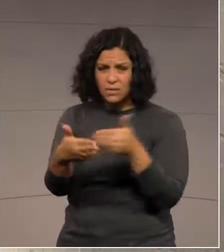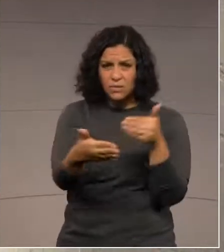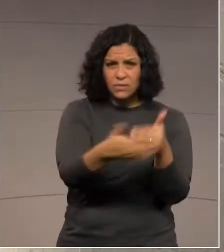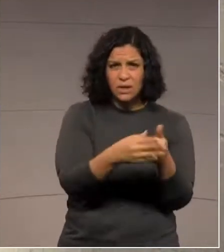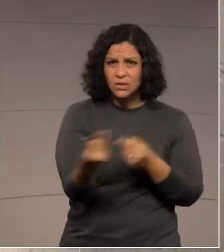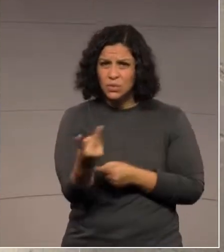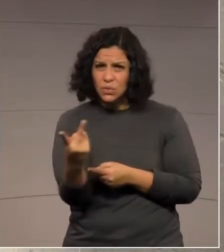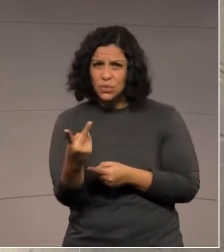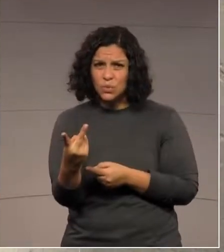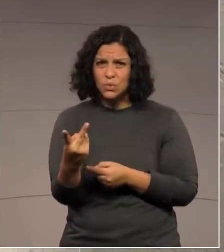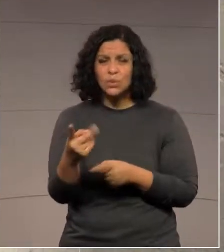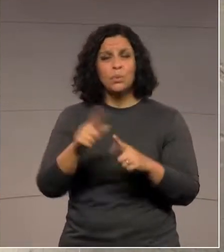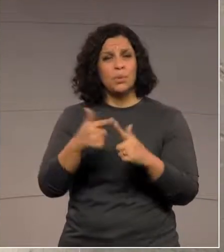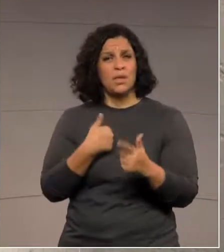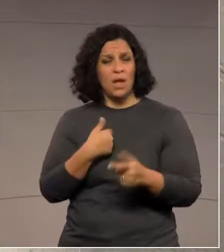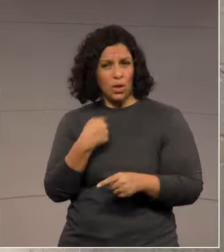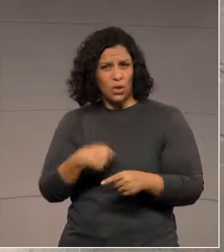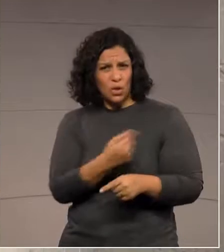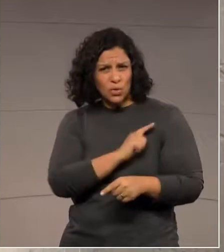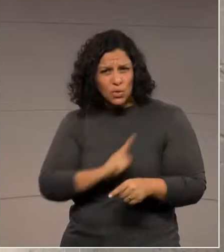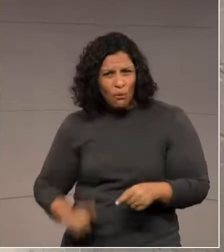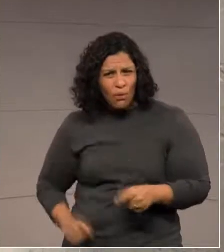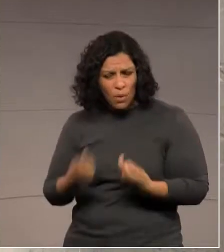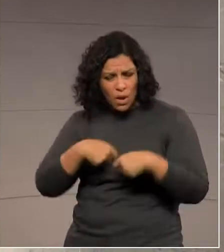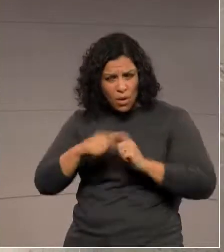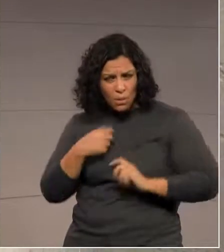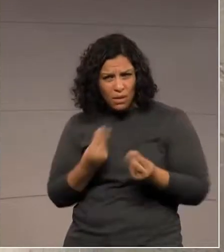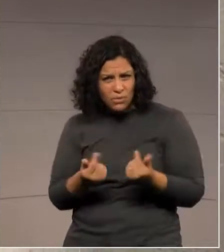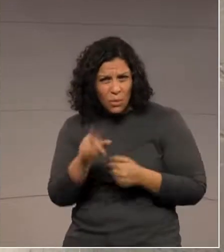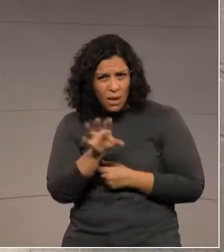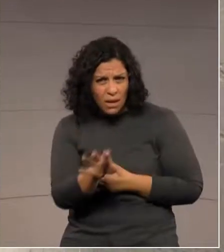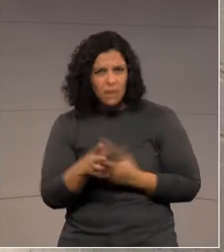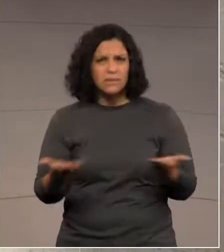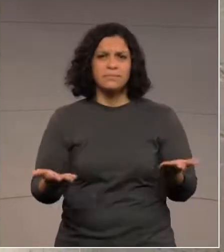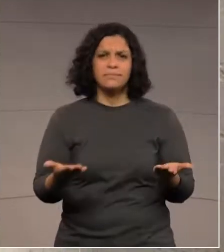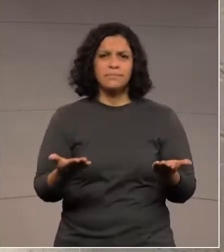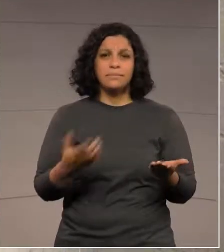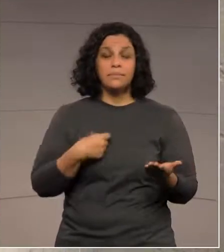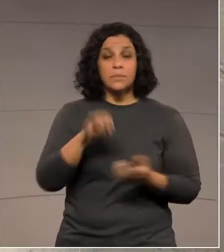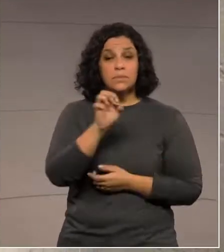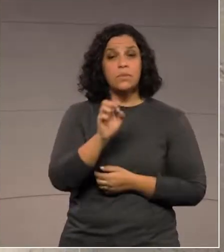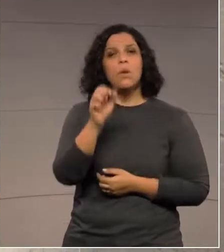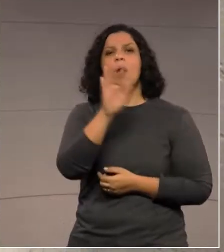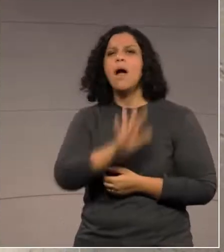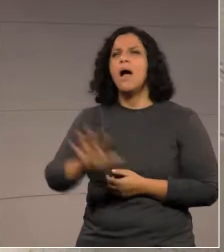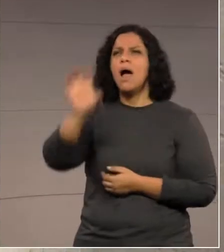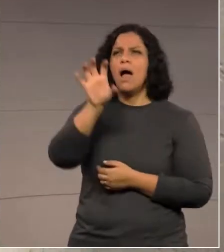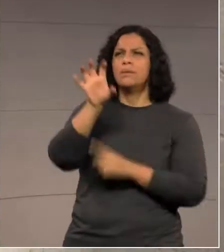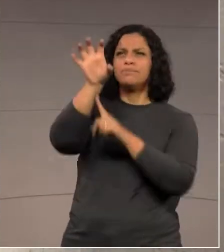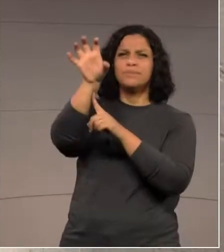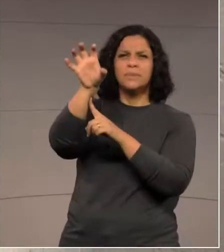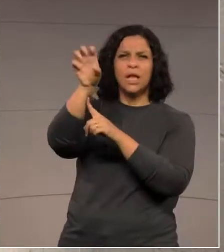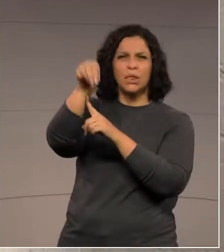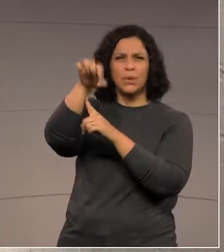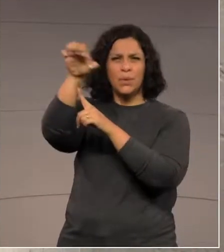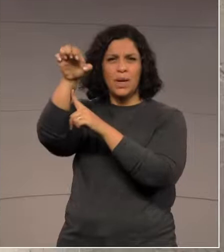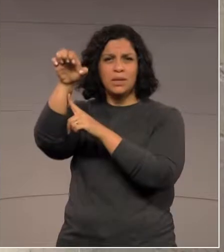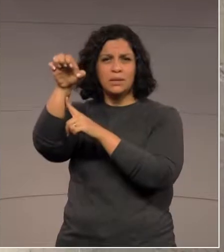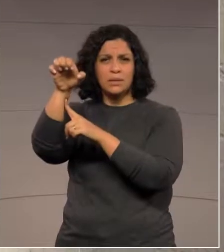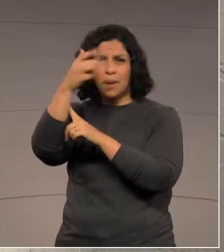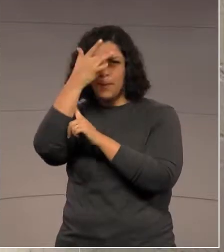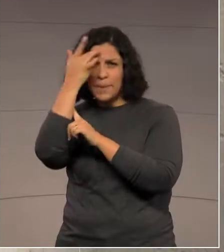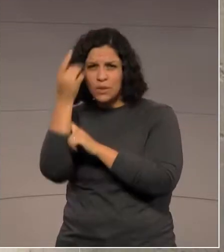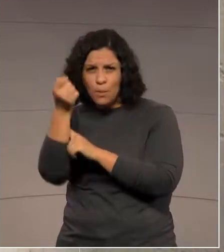que o Estado deve fazer? É essa economia? A região do extremo noroeste pode ser uma região menos populosa,